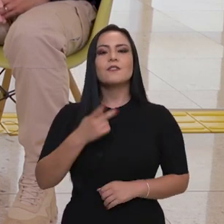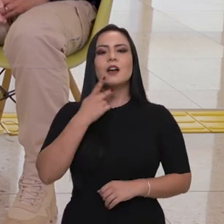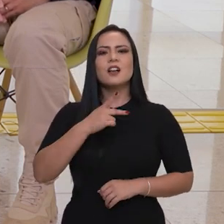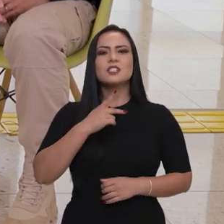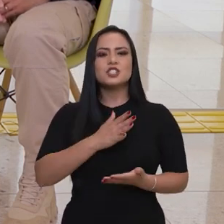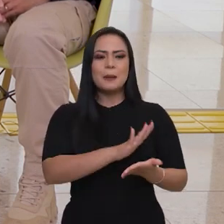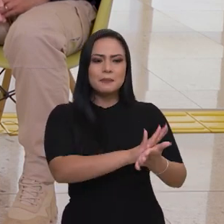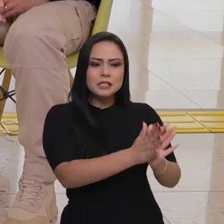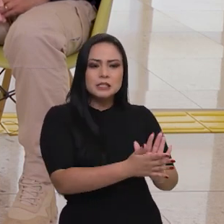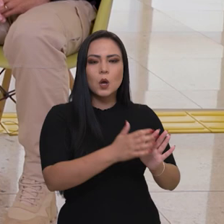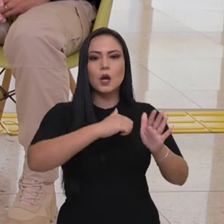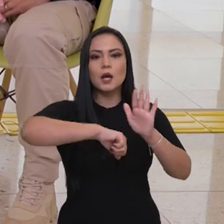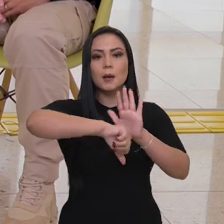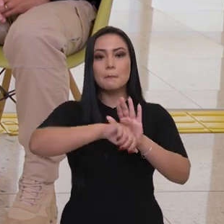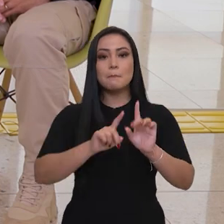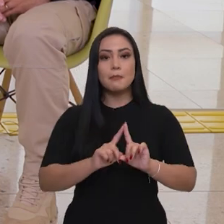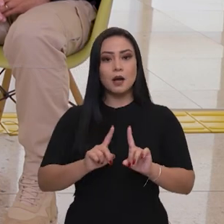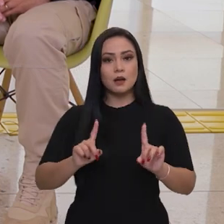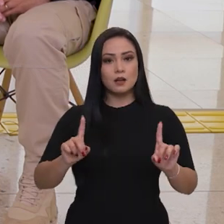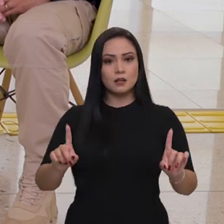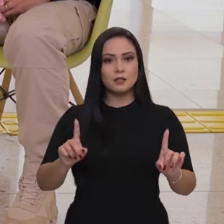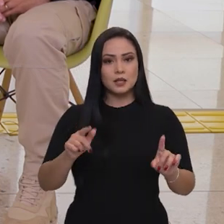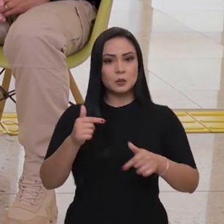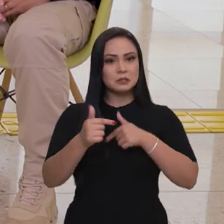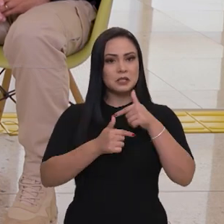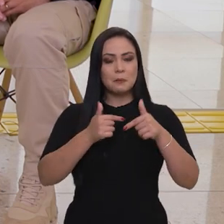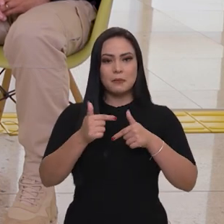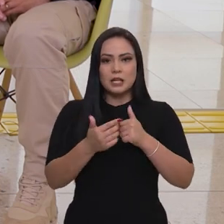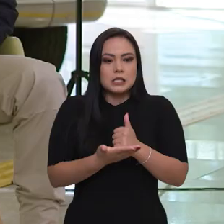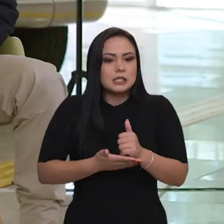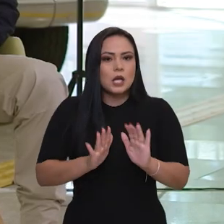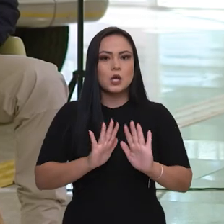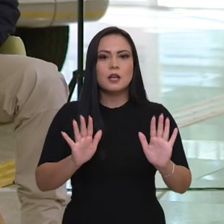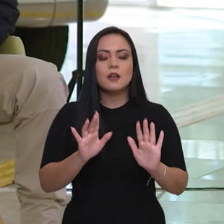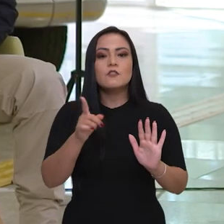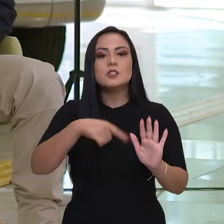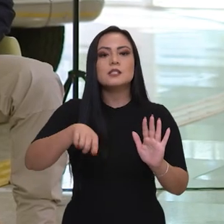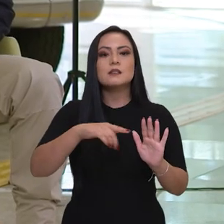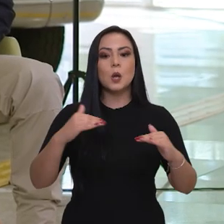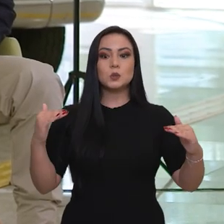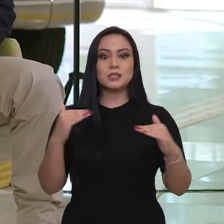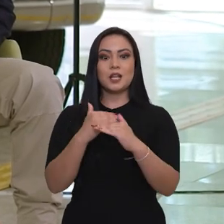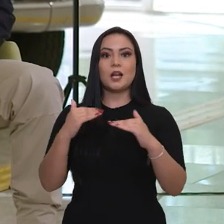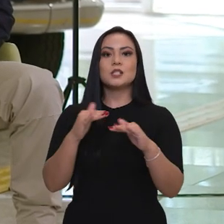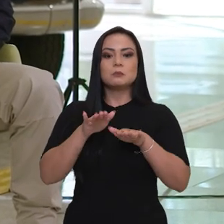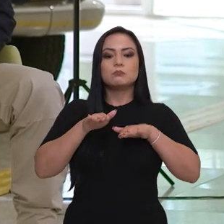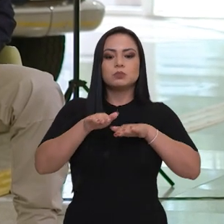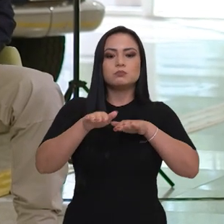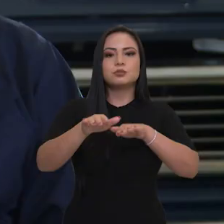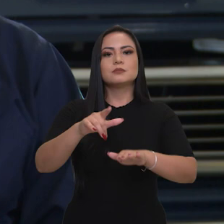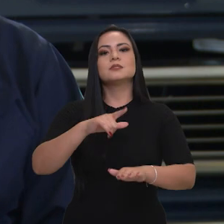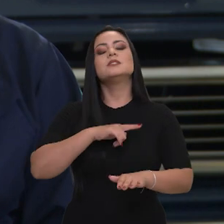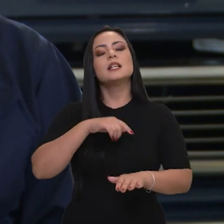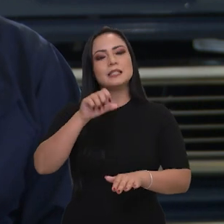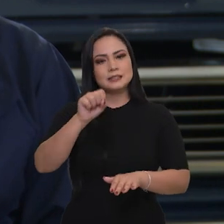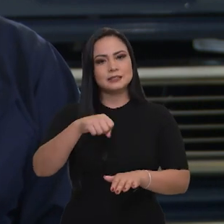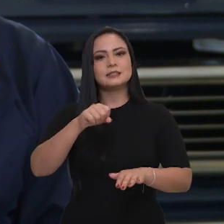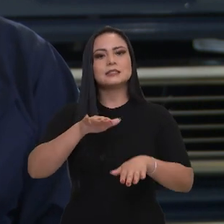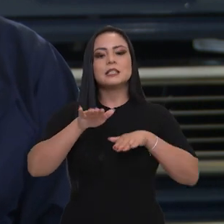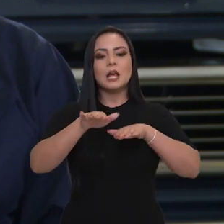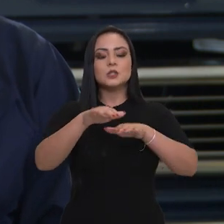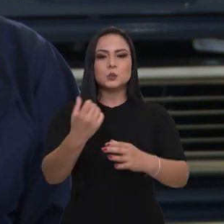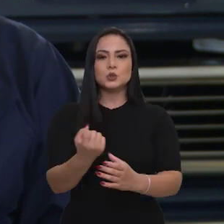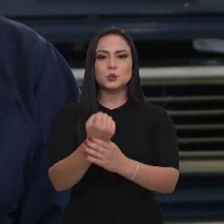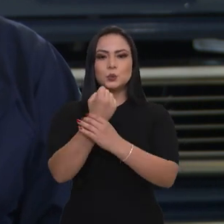trabalho essencial de vocês é o trânsito. Temos a operação Trânsito Seguro, também feita nesse